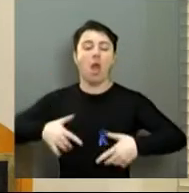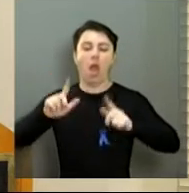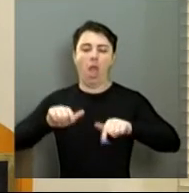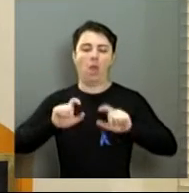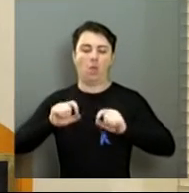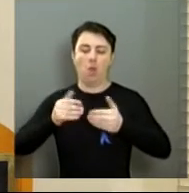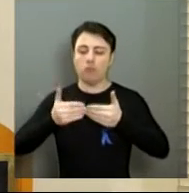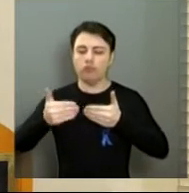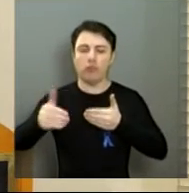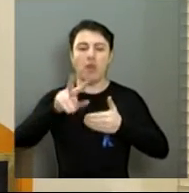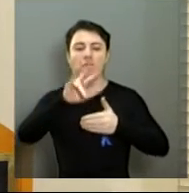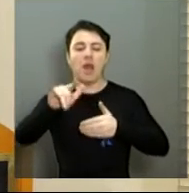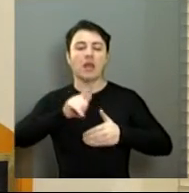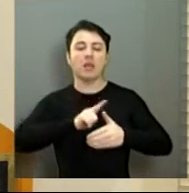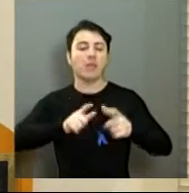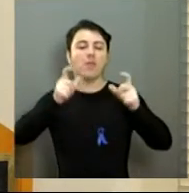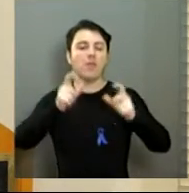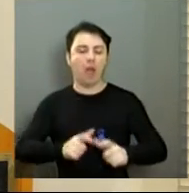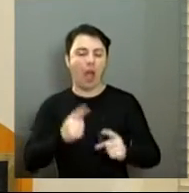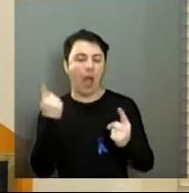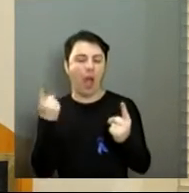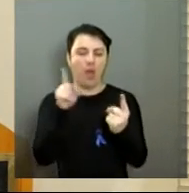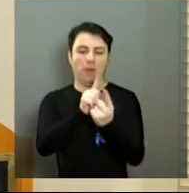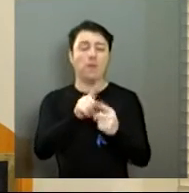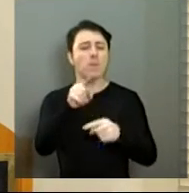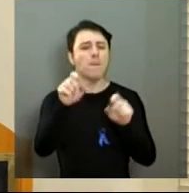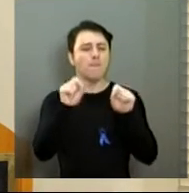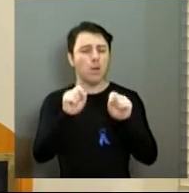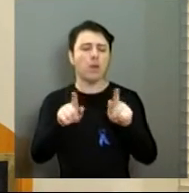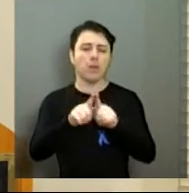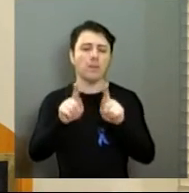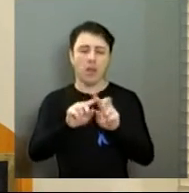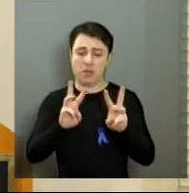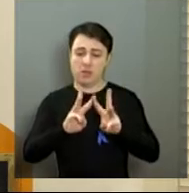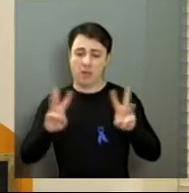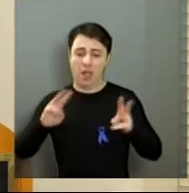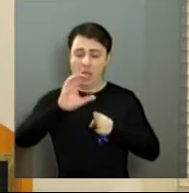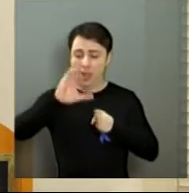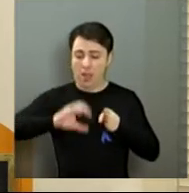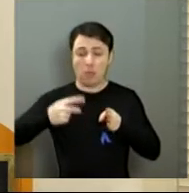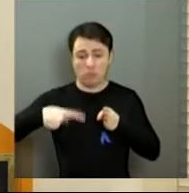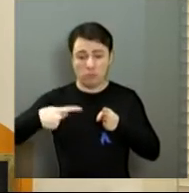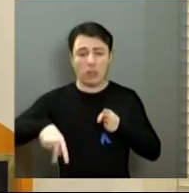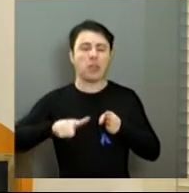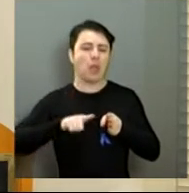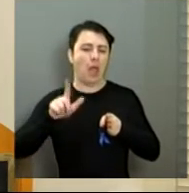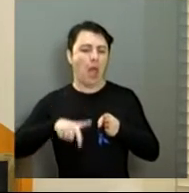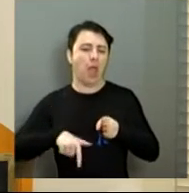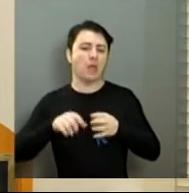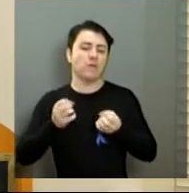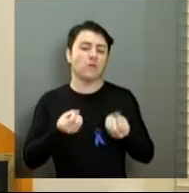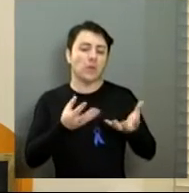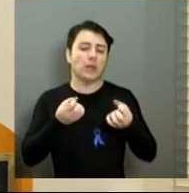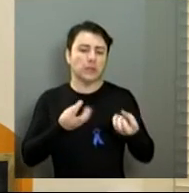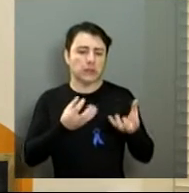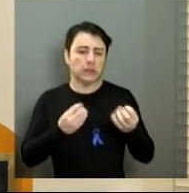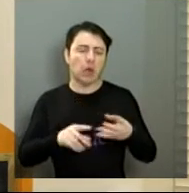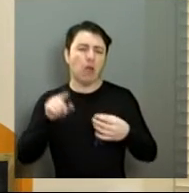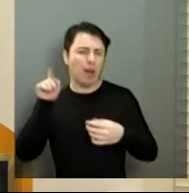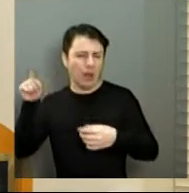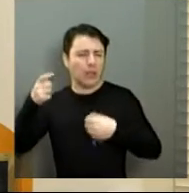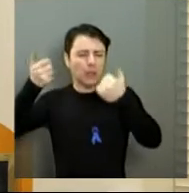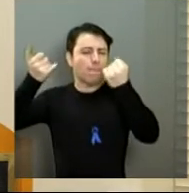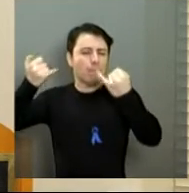será essa tenda de acolhimento. Vocês podem também acessar, no site da Câmara Municipal de Araraquara, a matéria que fala um pouco melhor